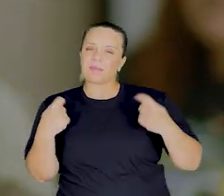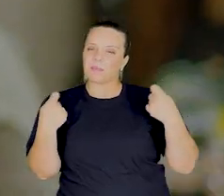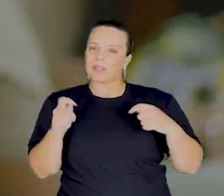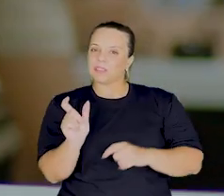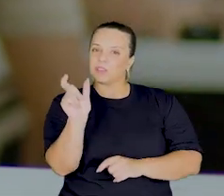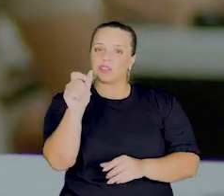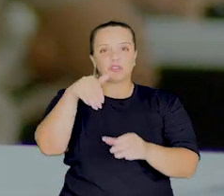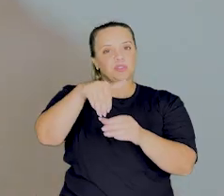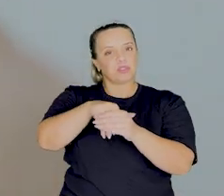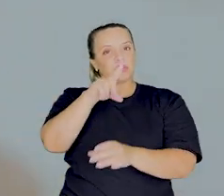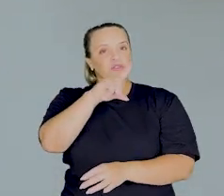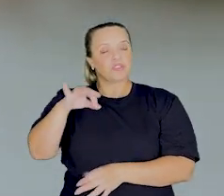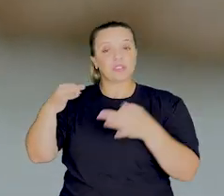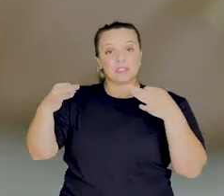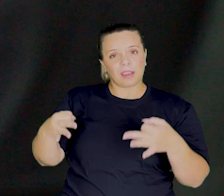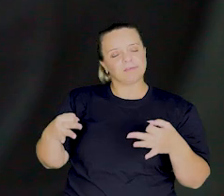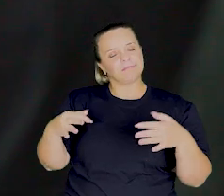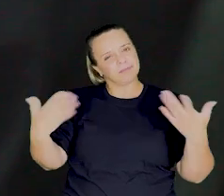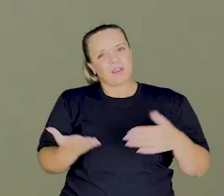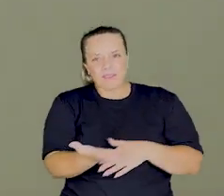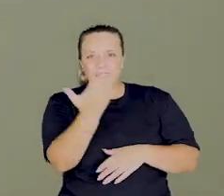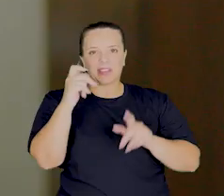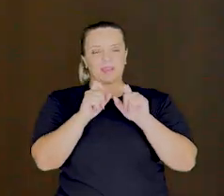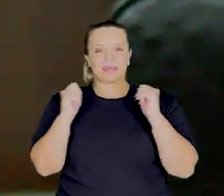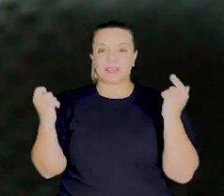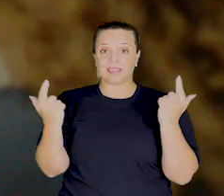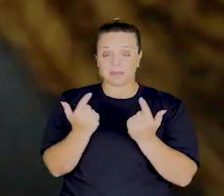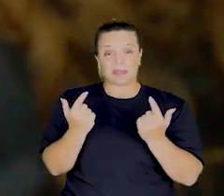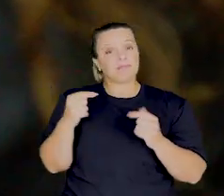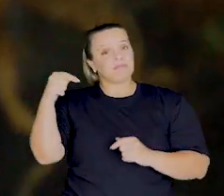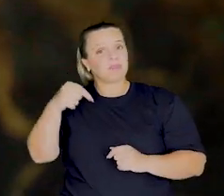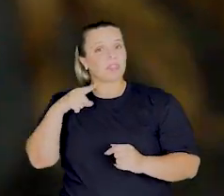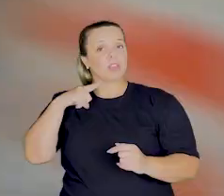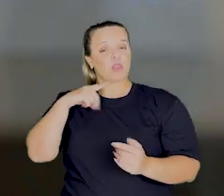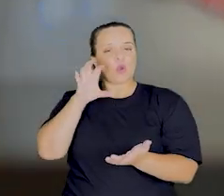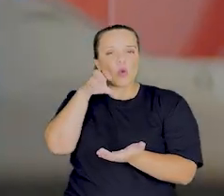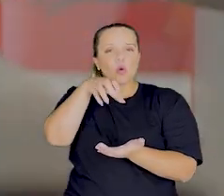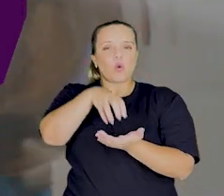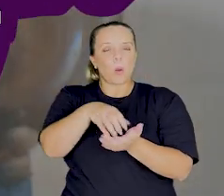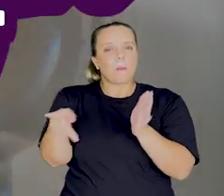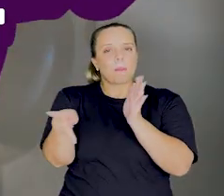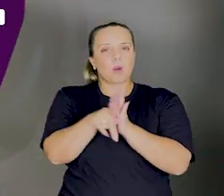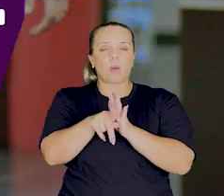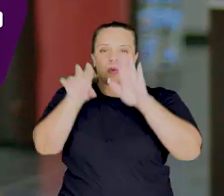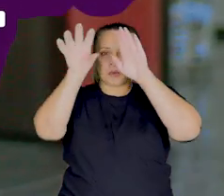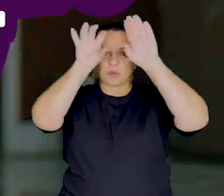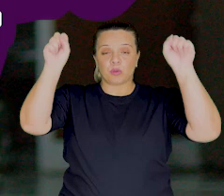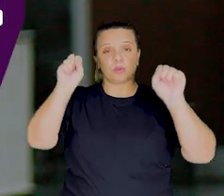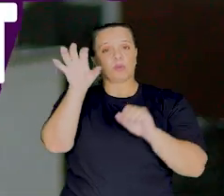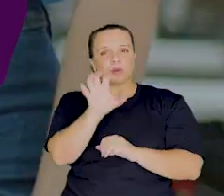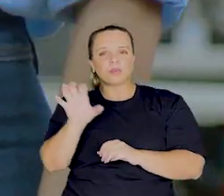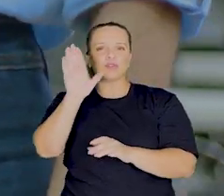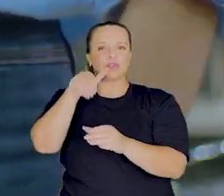Para ouvir esse barulhinho, tem que estar com o título em dia. Então, vem para a LMT. Aqui tem o Posto Avançado do